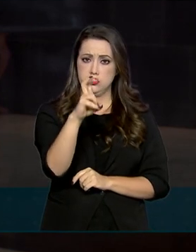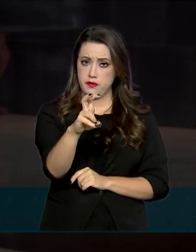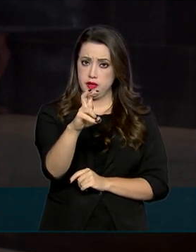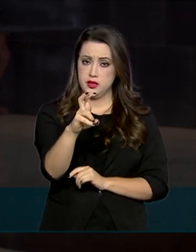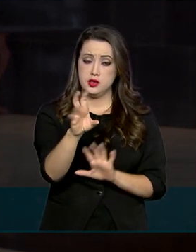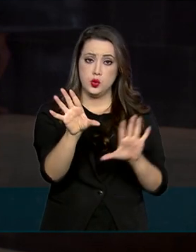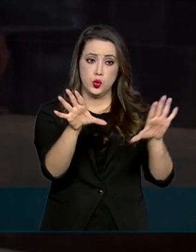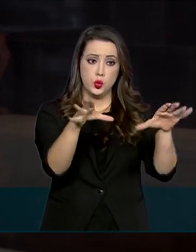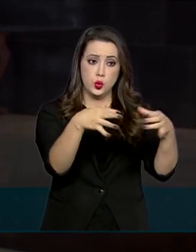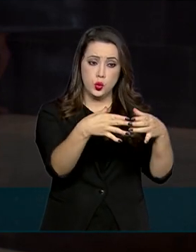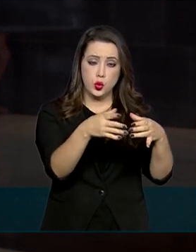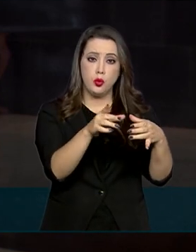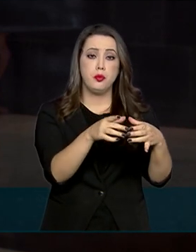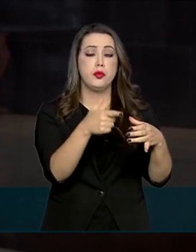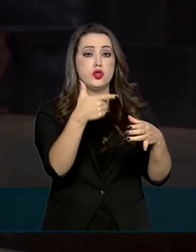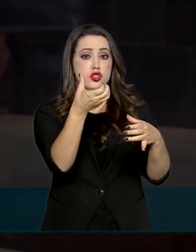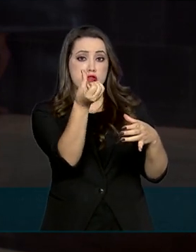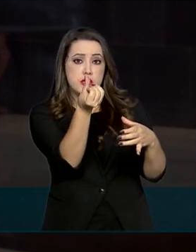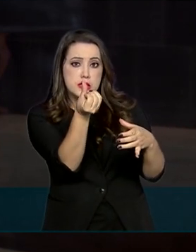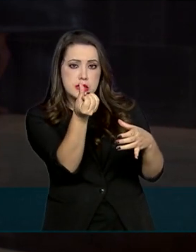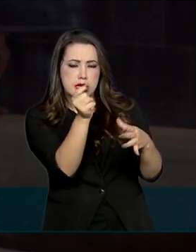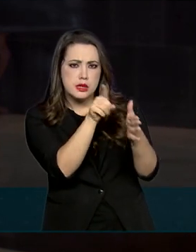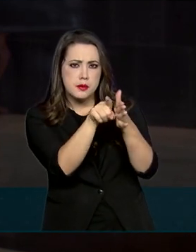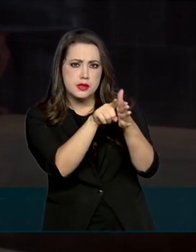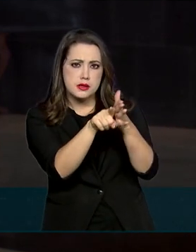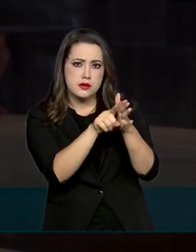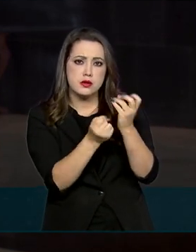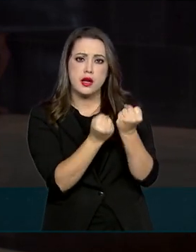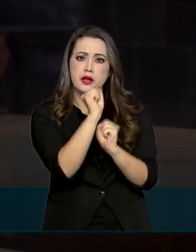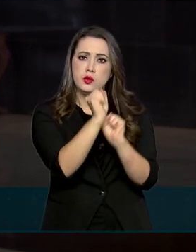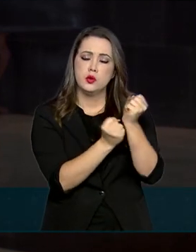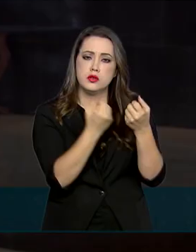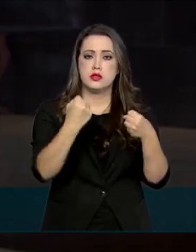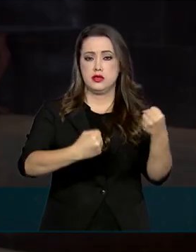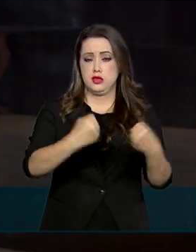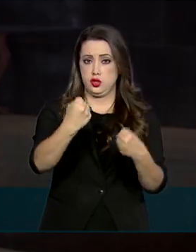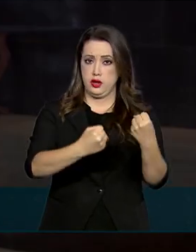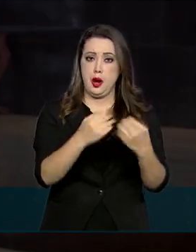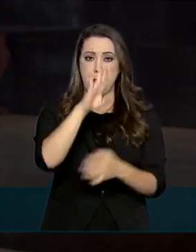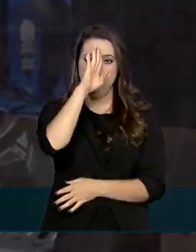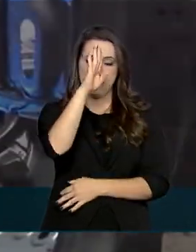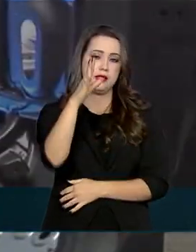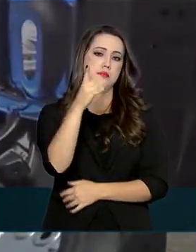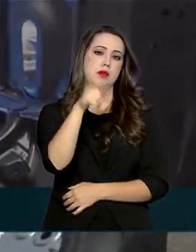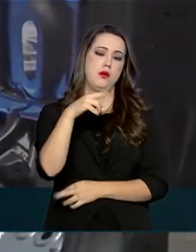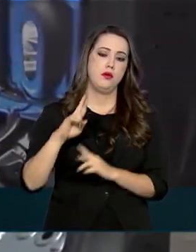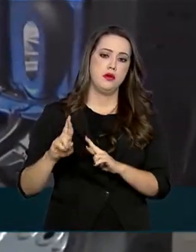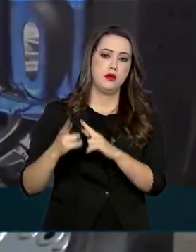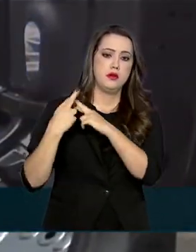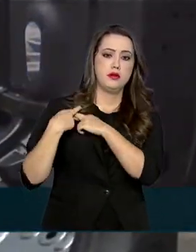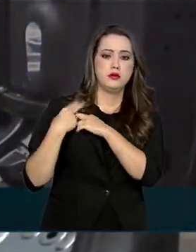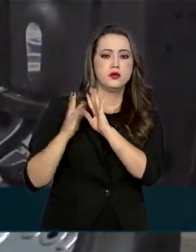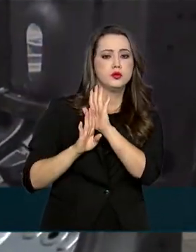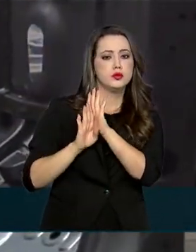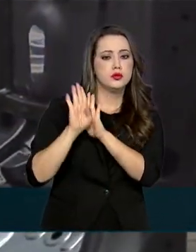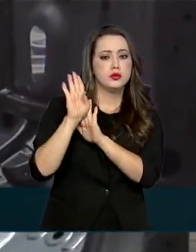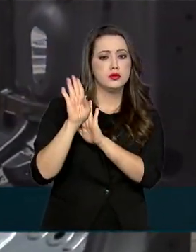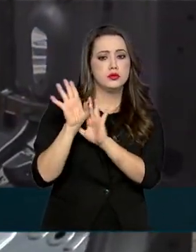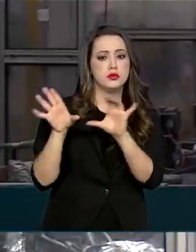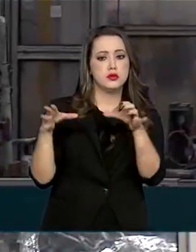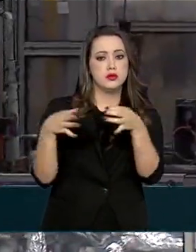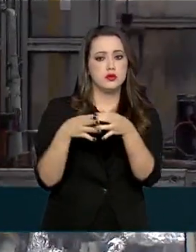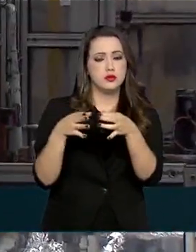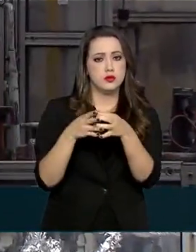26 ramos pesquisados. A indústria de veículos foi uma das principais responsáveis pelo crescimento do setor,